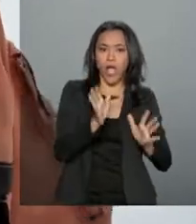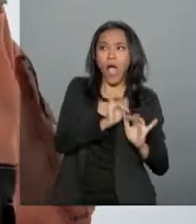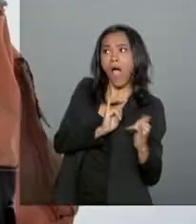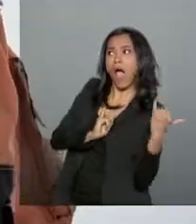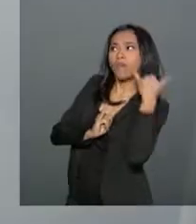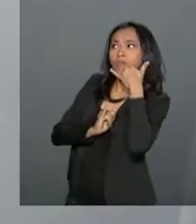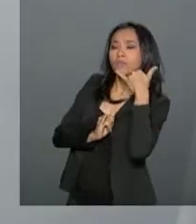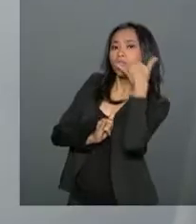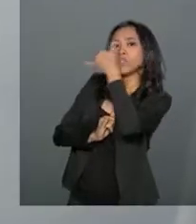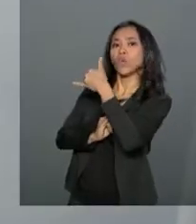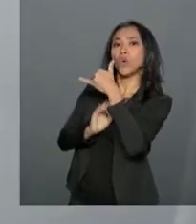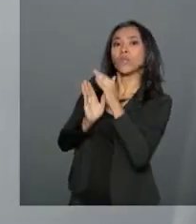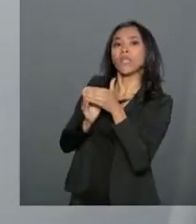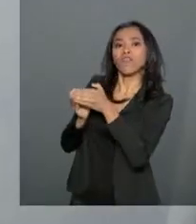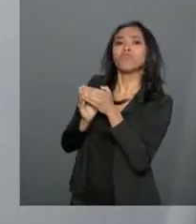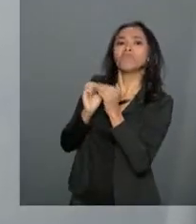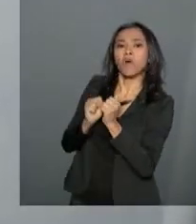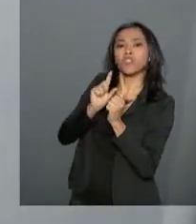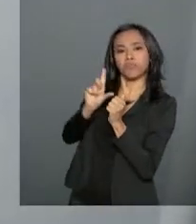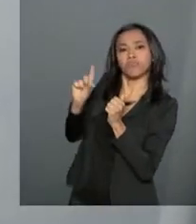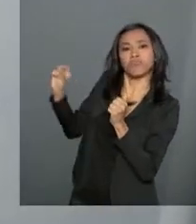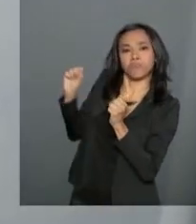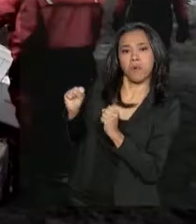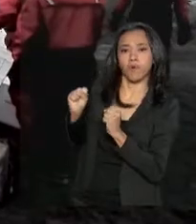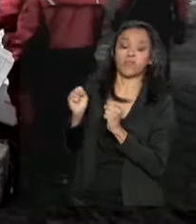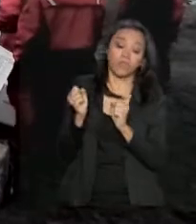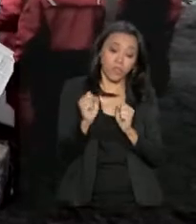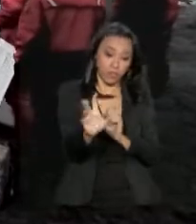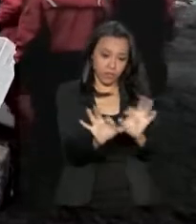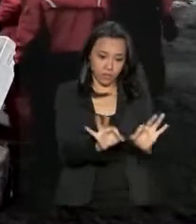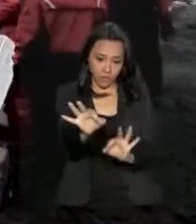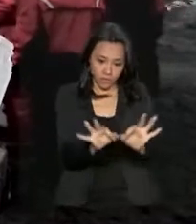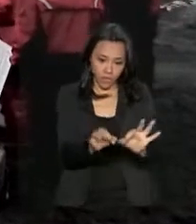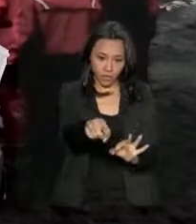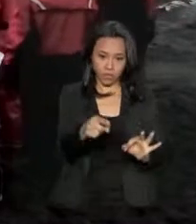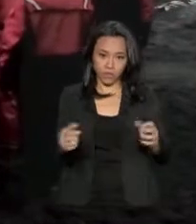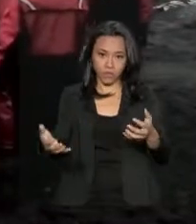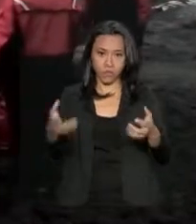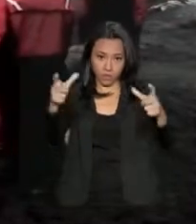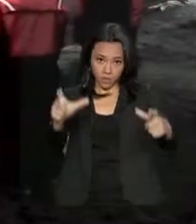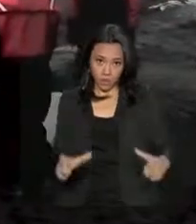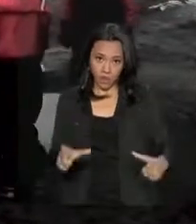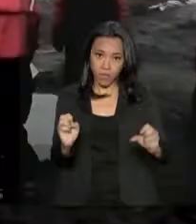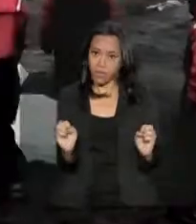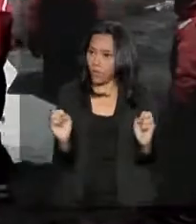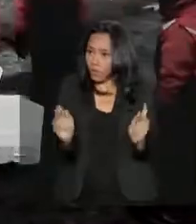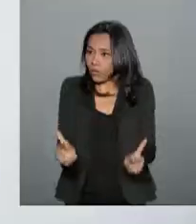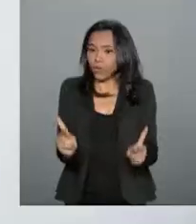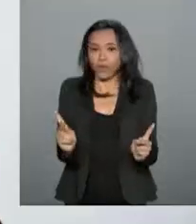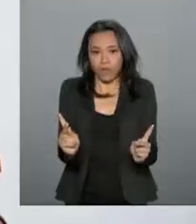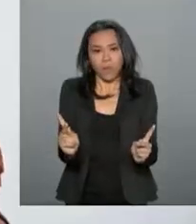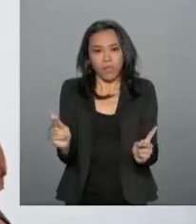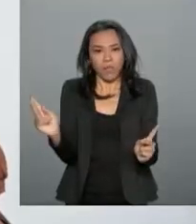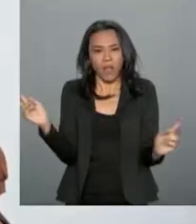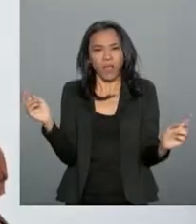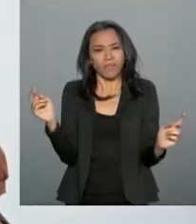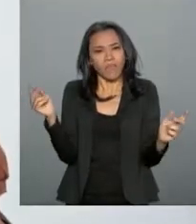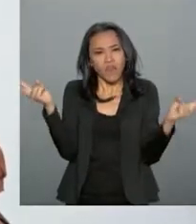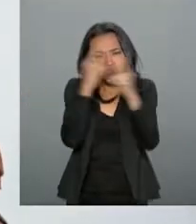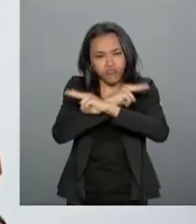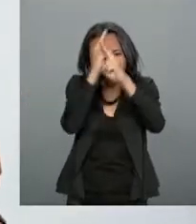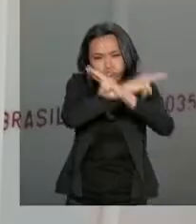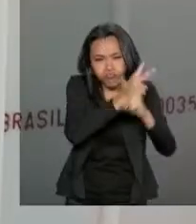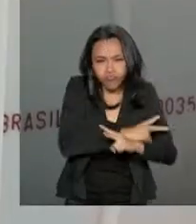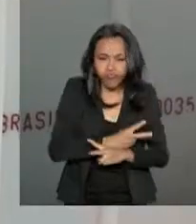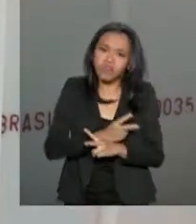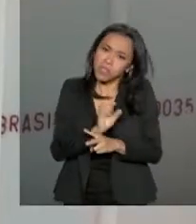o navio pode ir embora. O tempo estimado são quatro dias para conseguir montar o acampamento e deixar ele ok para tempestade e problemas